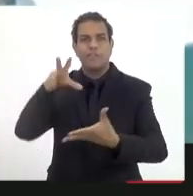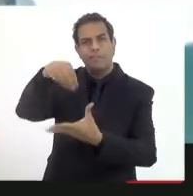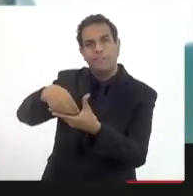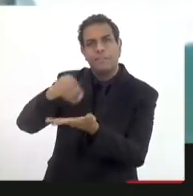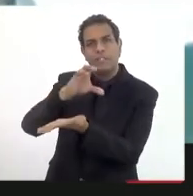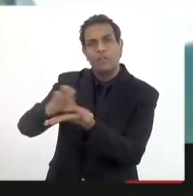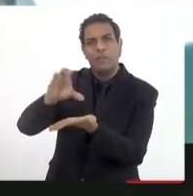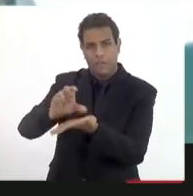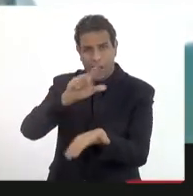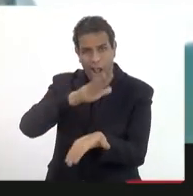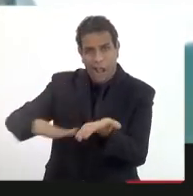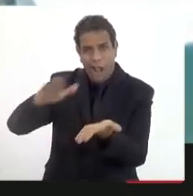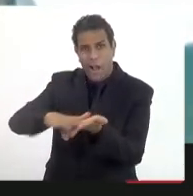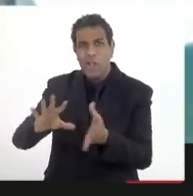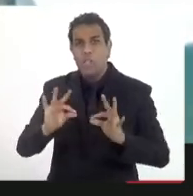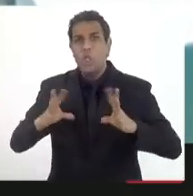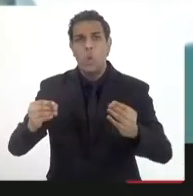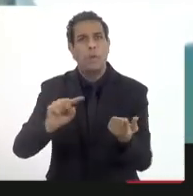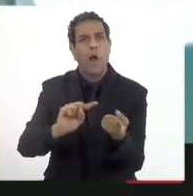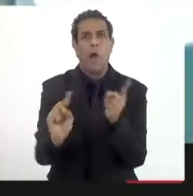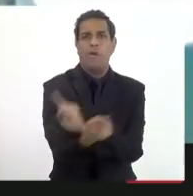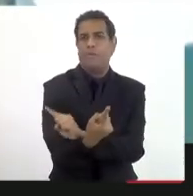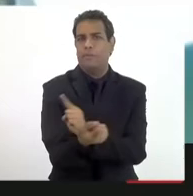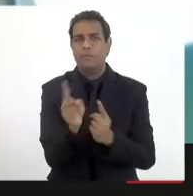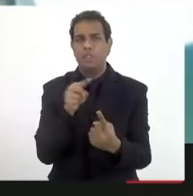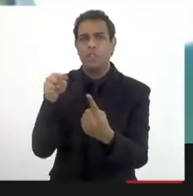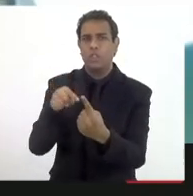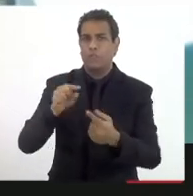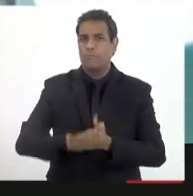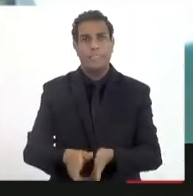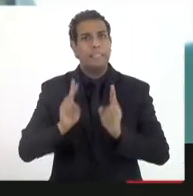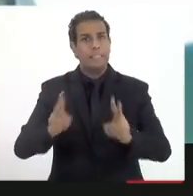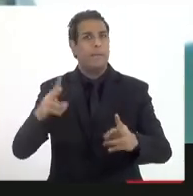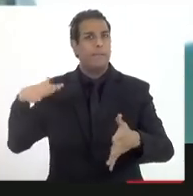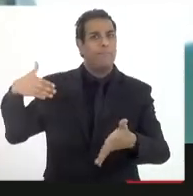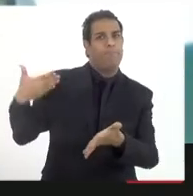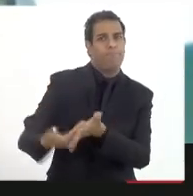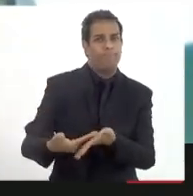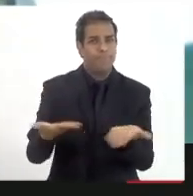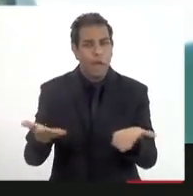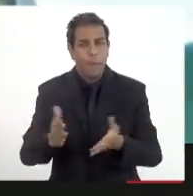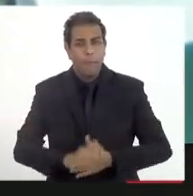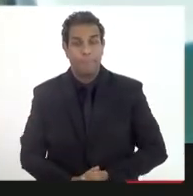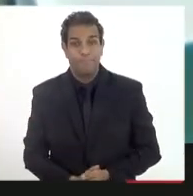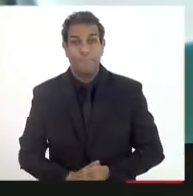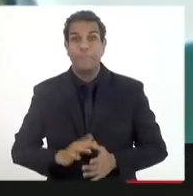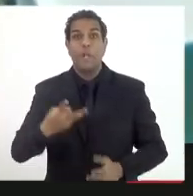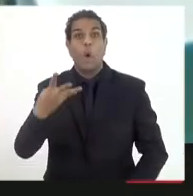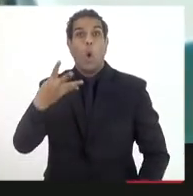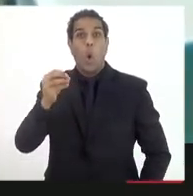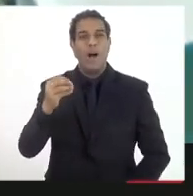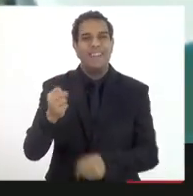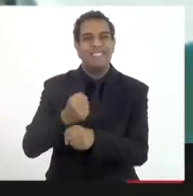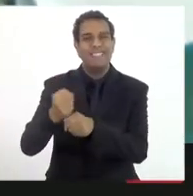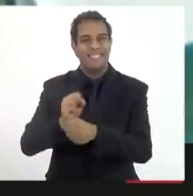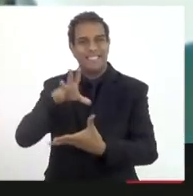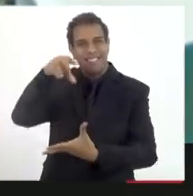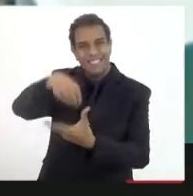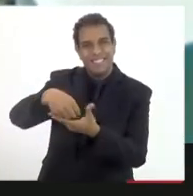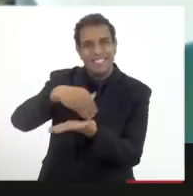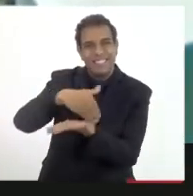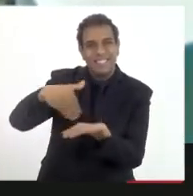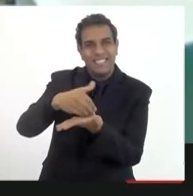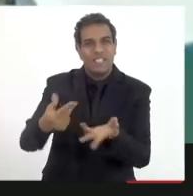que vai gastar. Cria uma contradição. Como sempre, eu trabalhei durante 40 anos na FINEP, que é a Secretaria